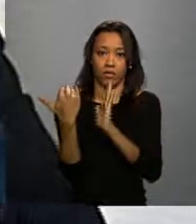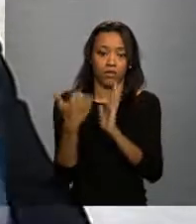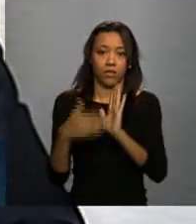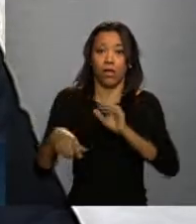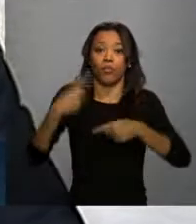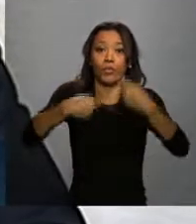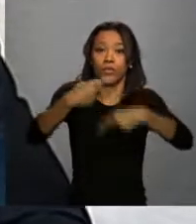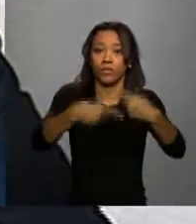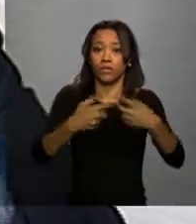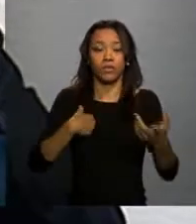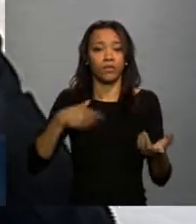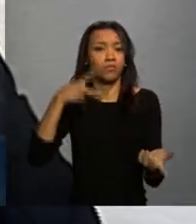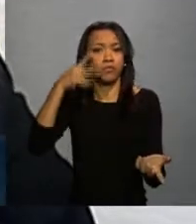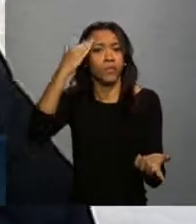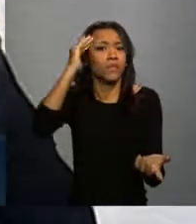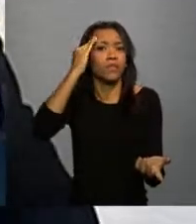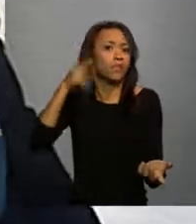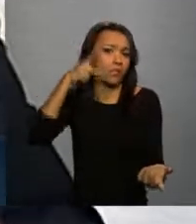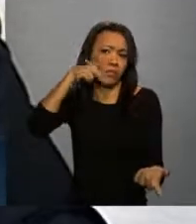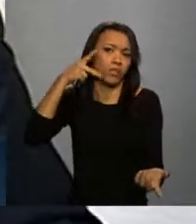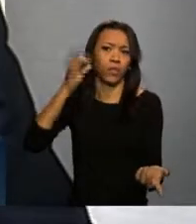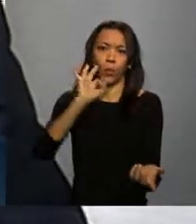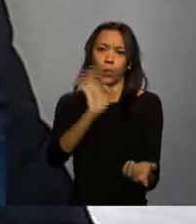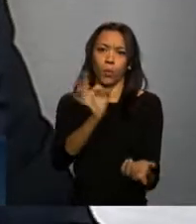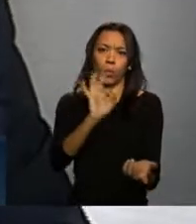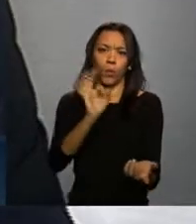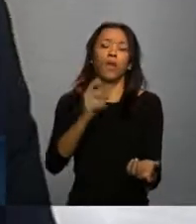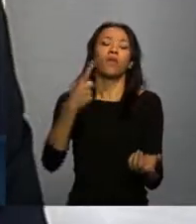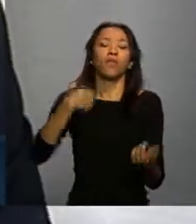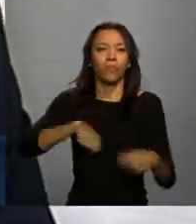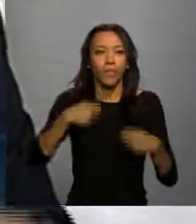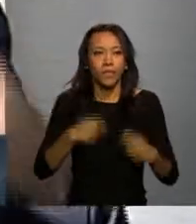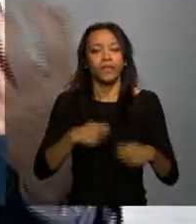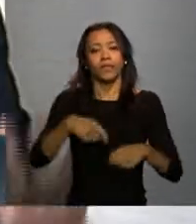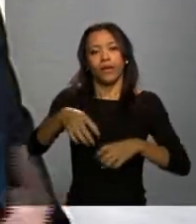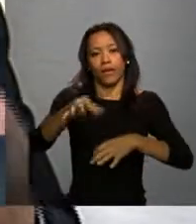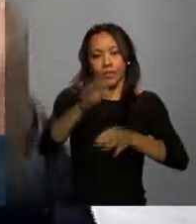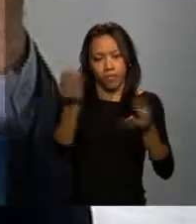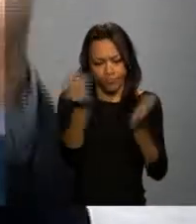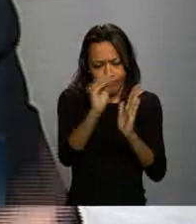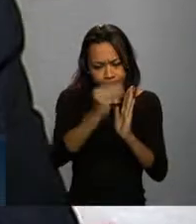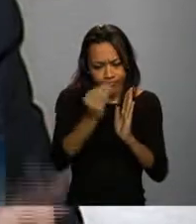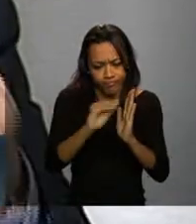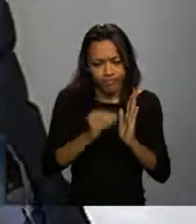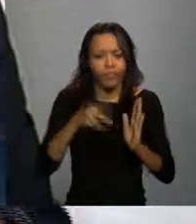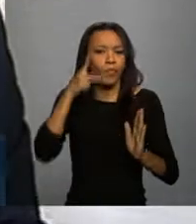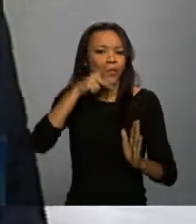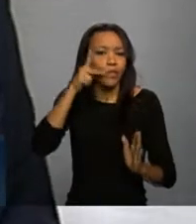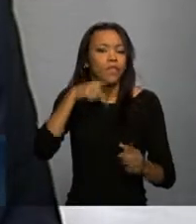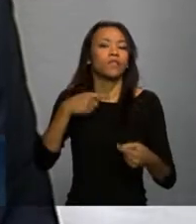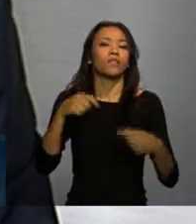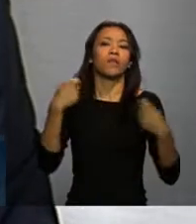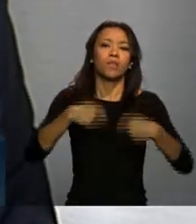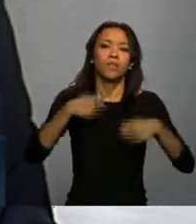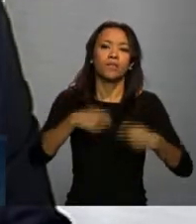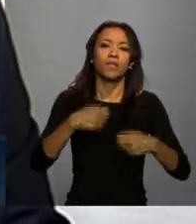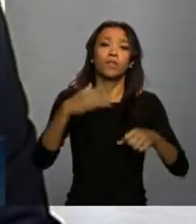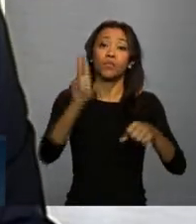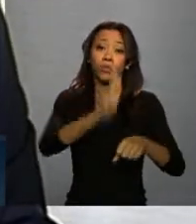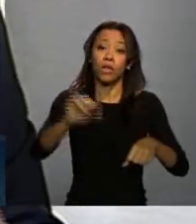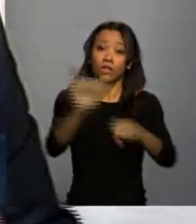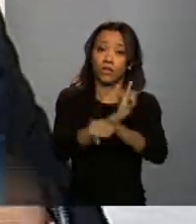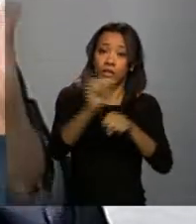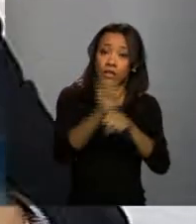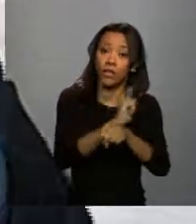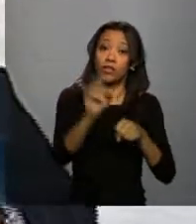internalizar, desenvolver políticas de conteúdo nacional, nós vamos ter que ter capacidade de dominar tecnologias, fazer